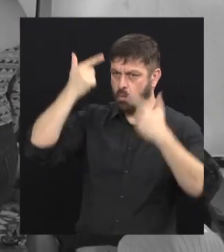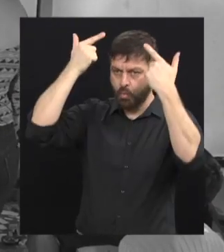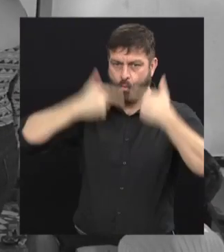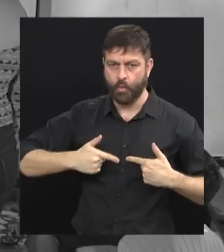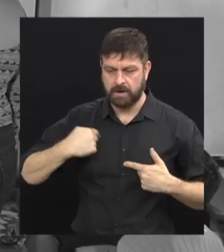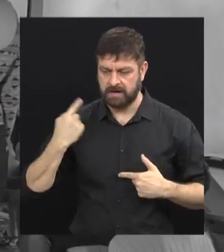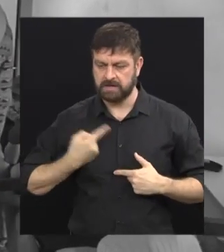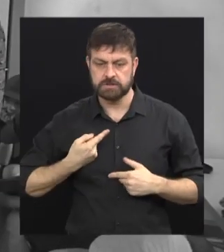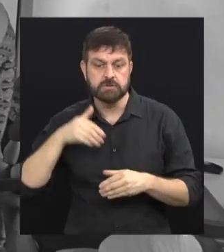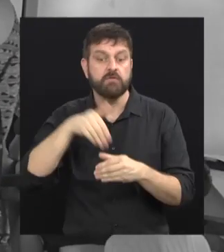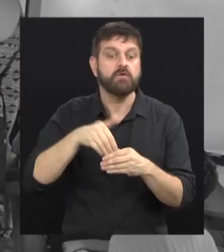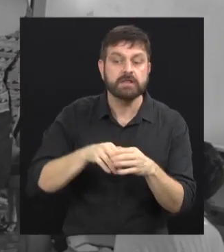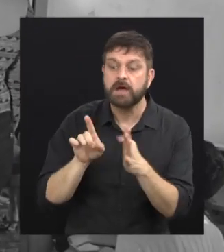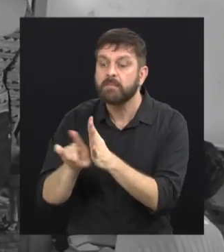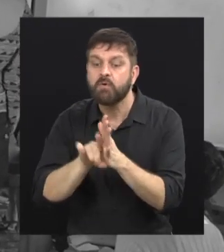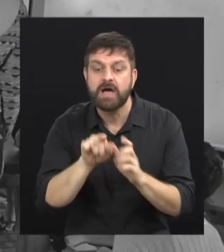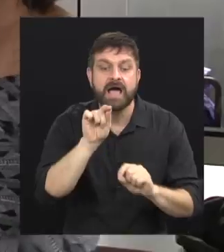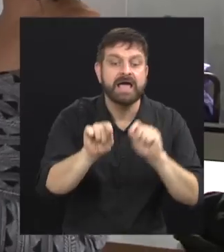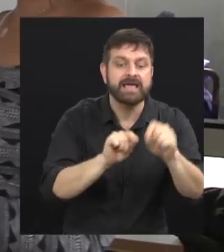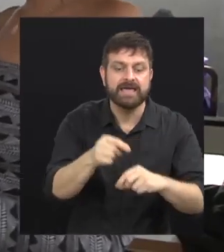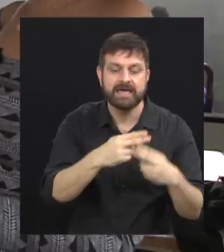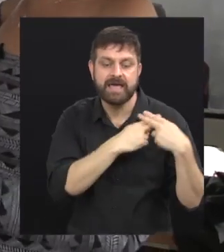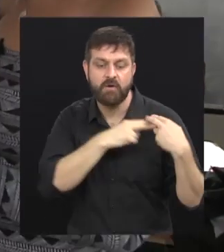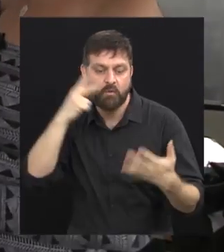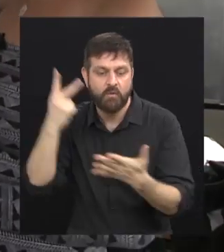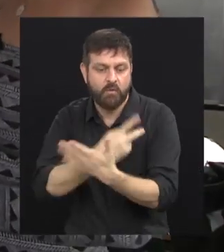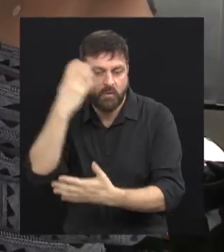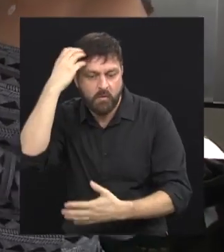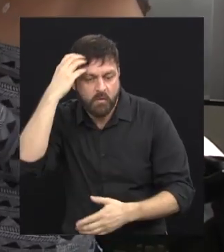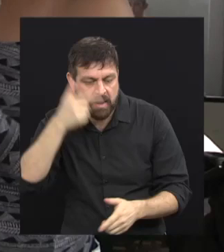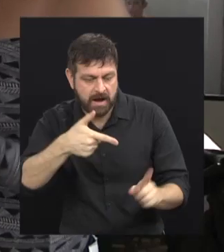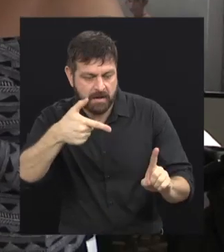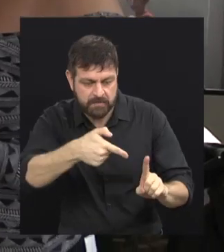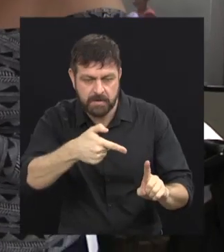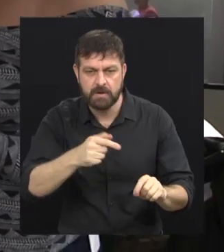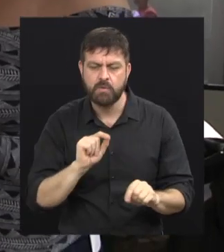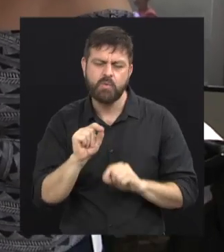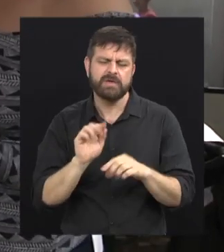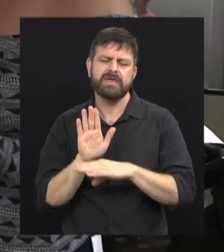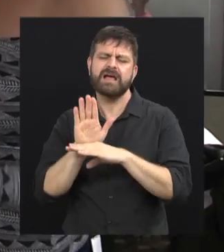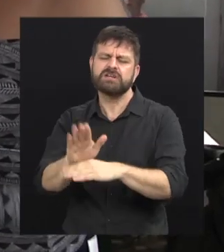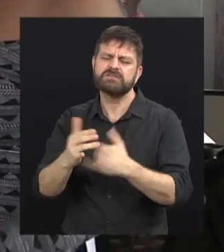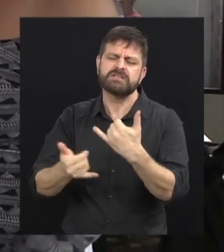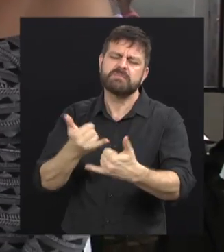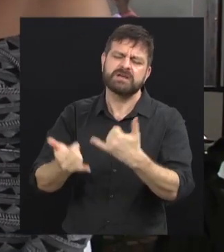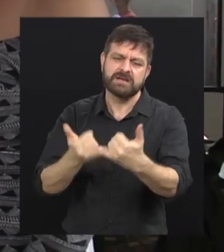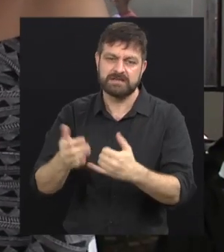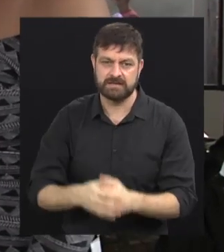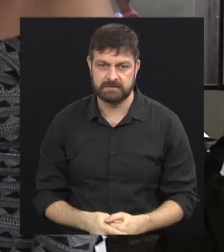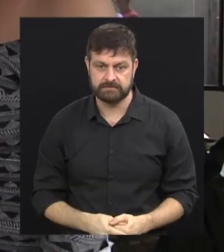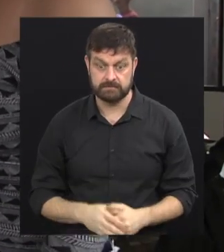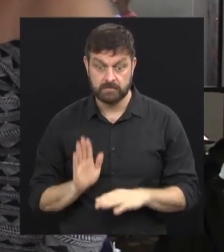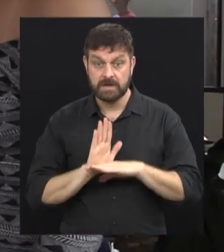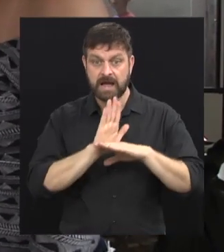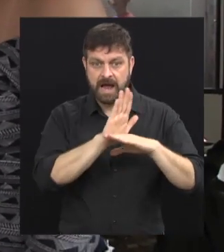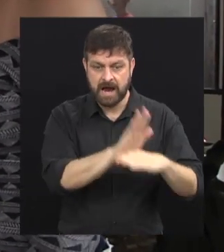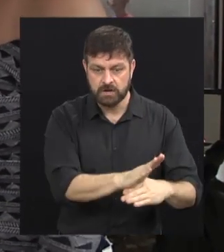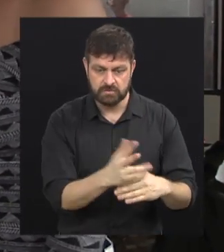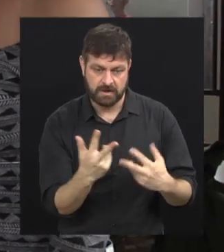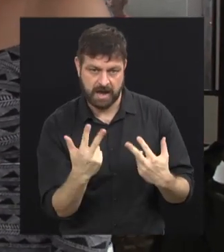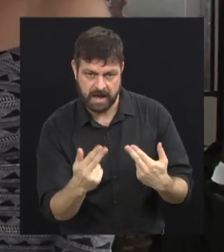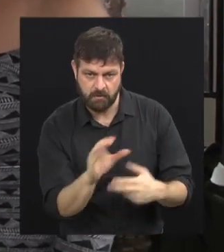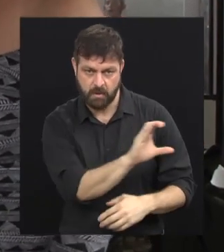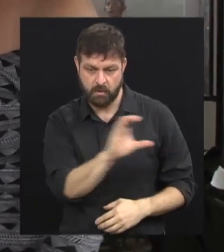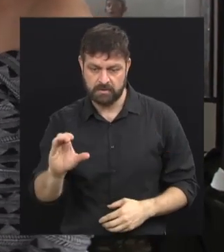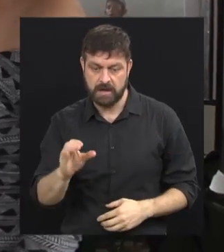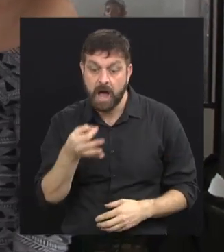faz uma votação e descobre quem que é o assassino. Esse tipo de atividade específica, o que ela contribui pra essa educação das contribui, como a Kátia falou,